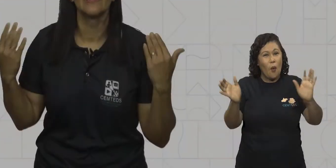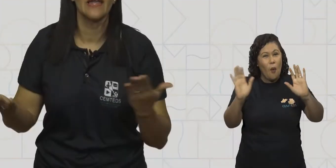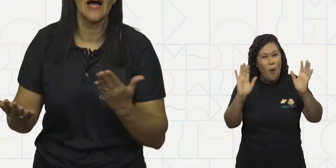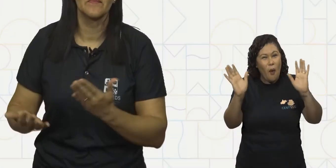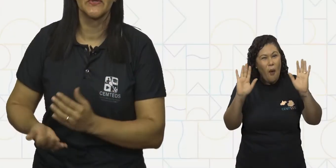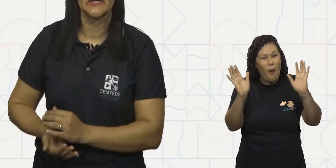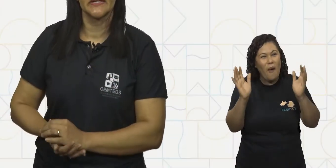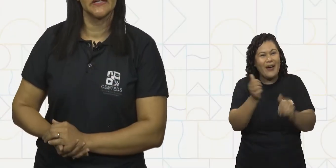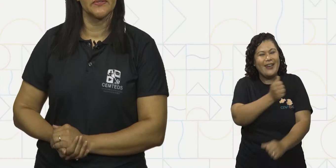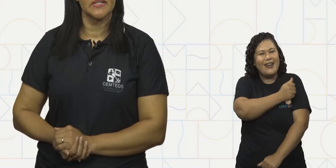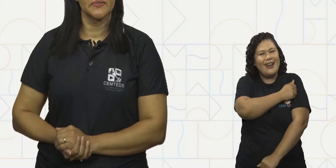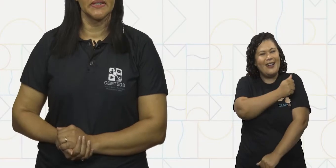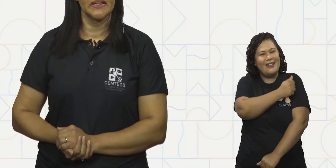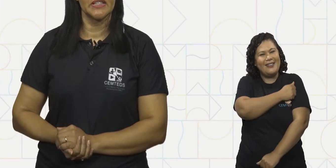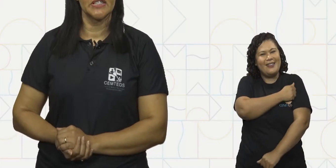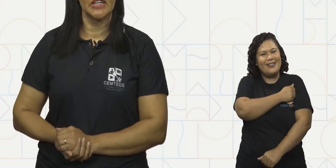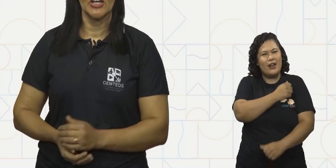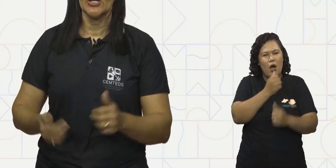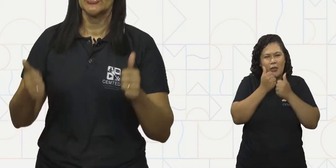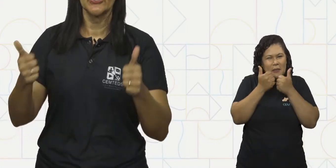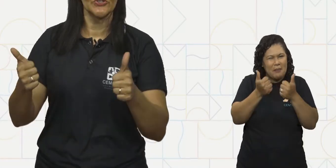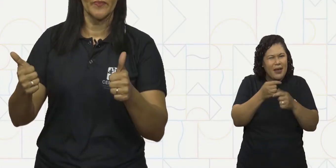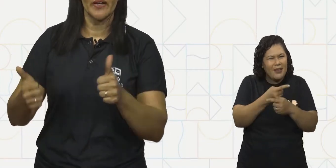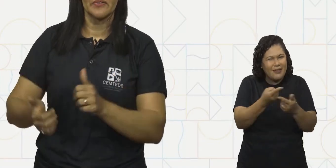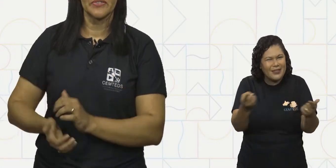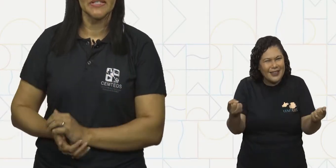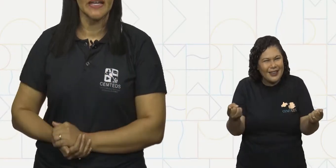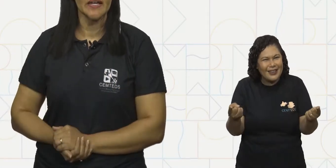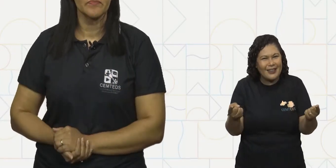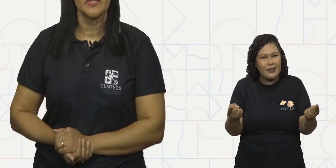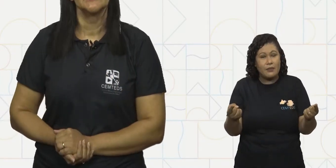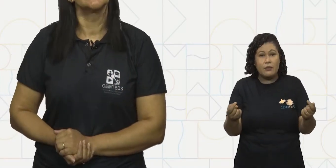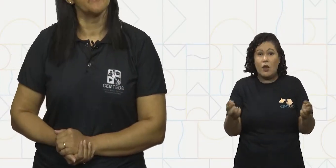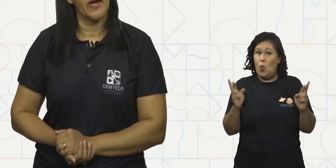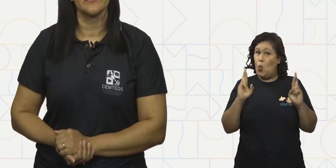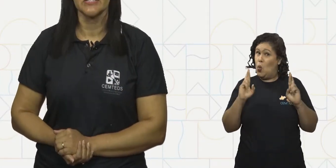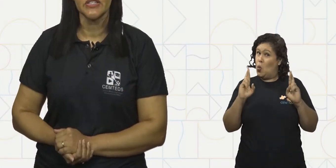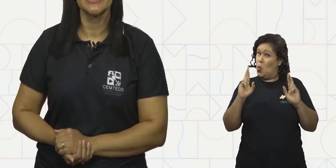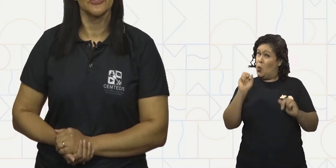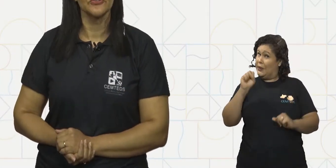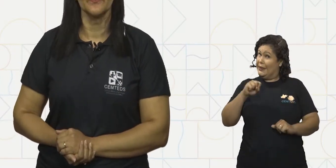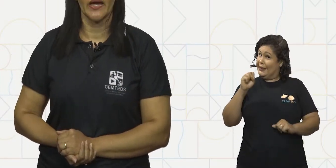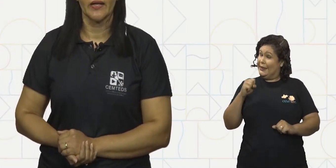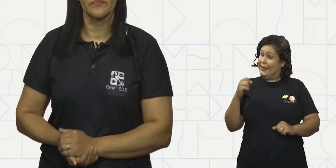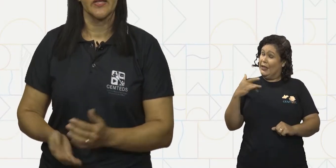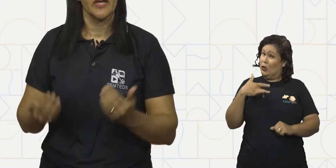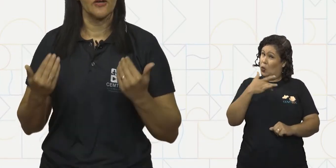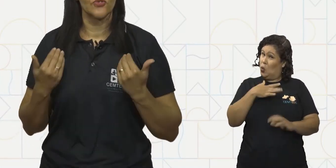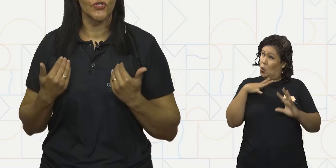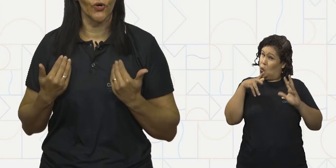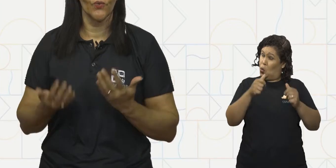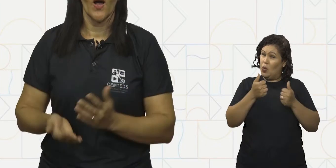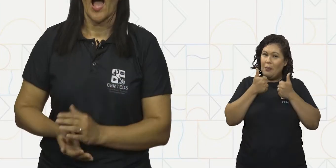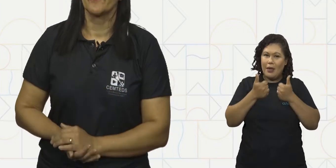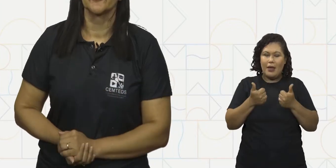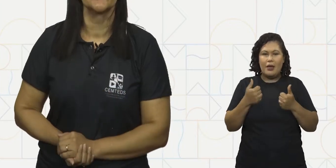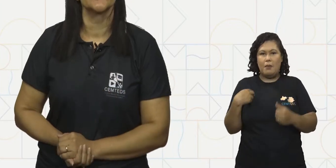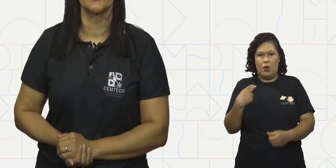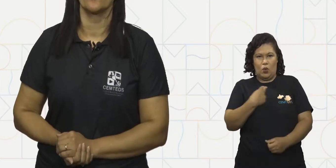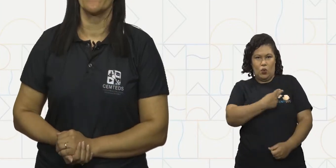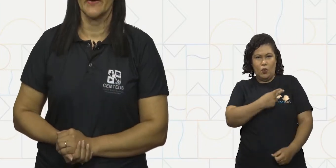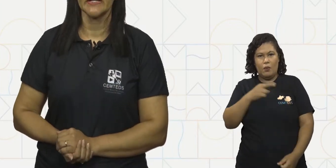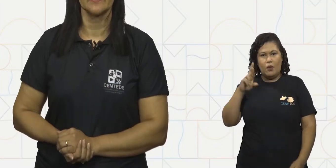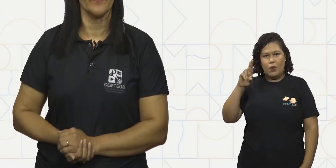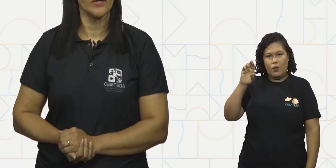Olá, meu querido estudante! Tudo bem com você? Espero que esteja tudo bem! Eu sou a